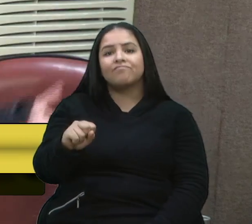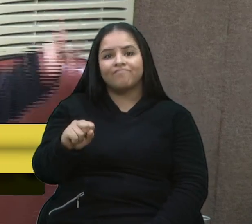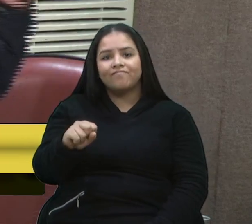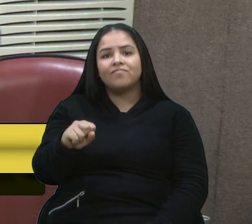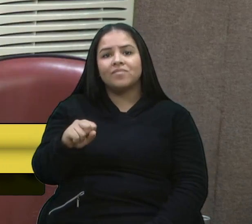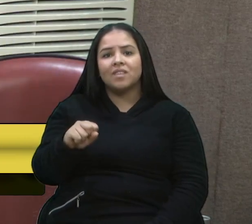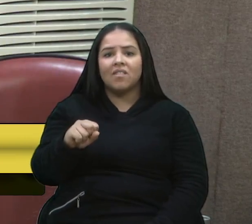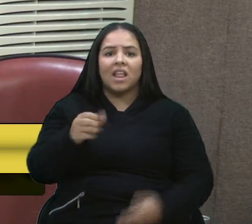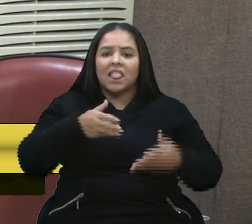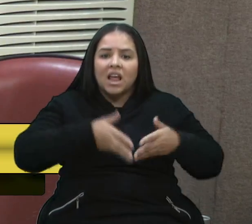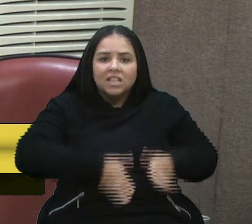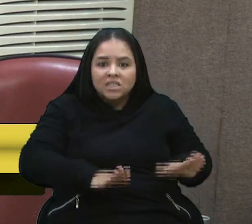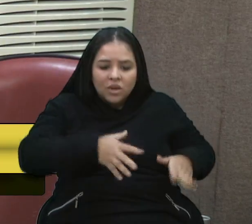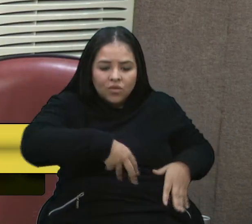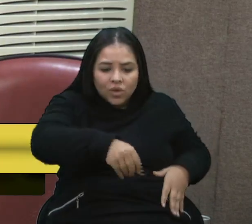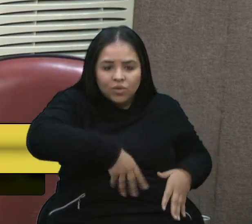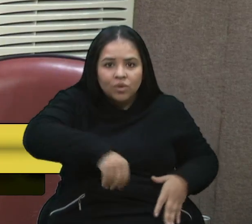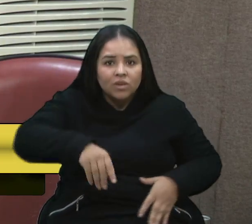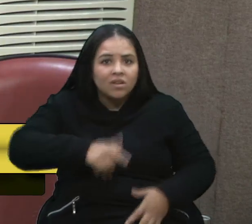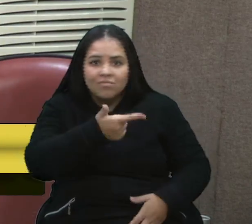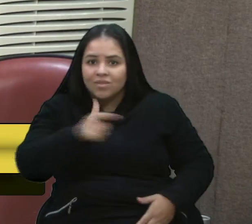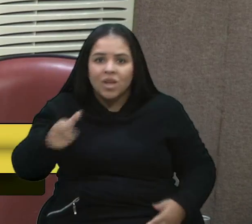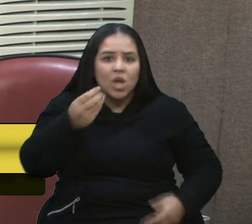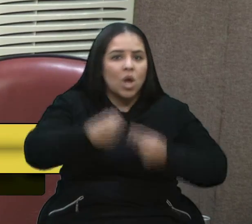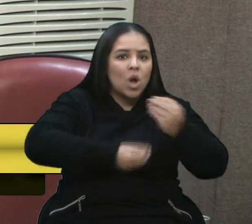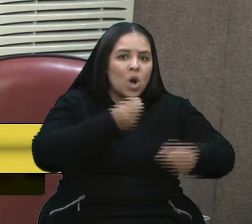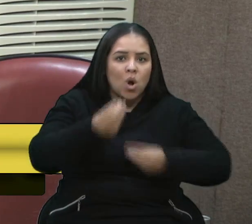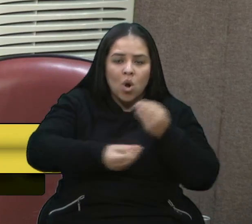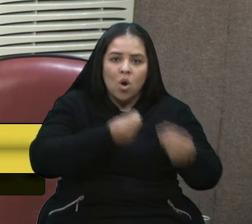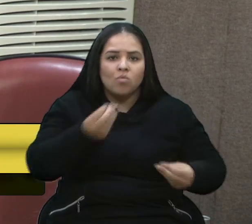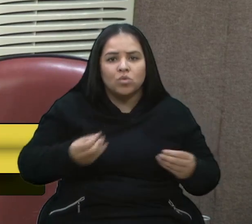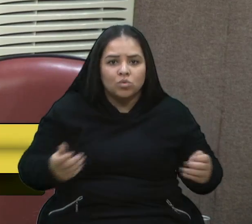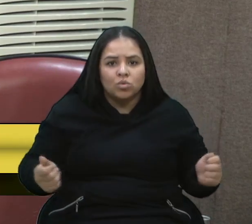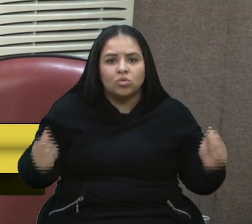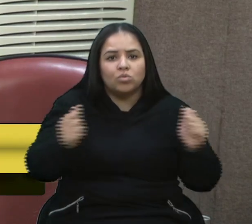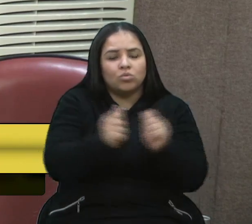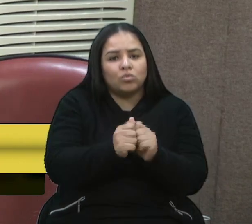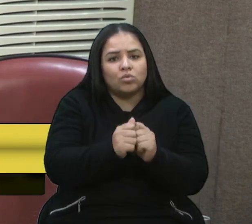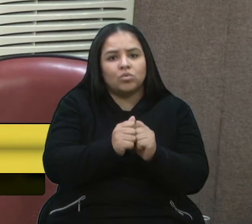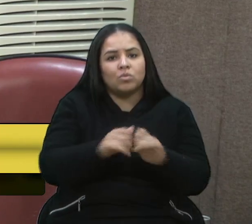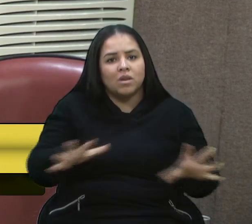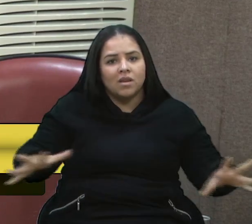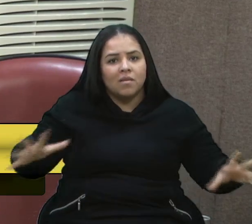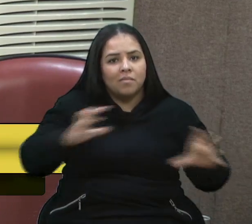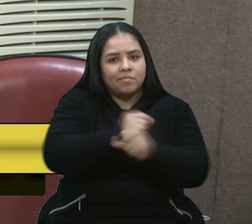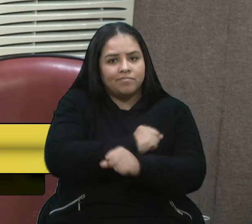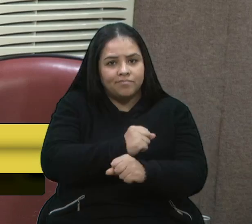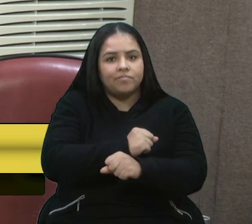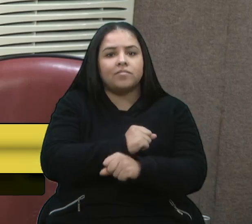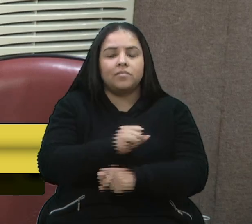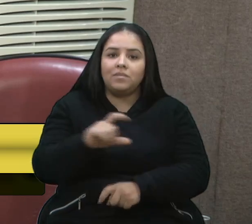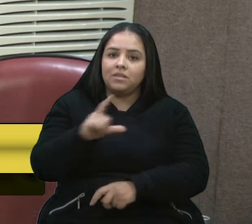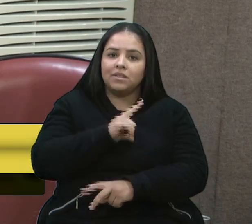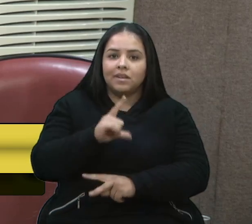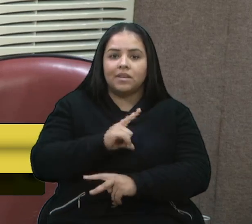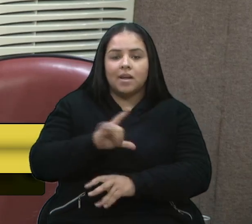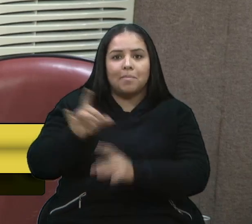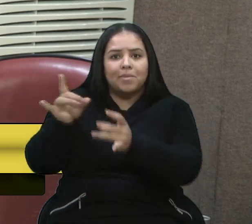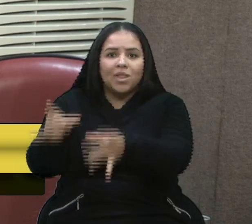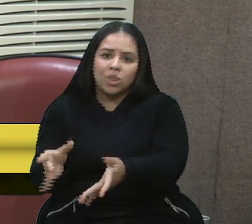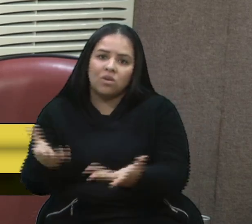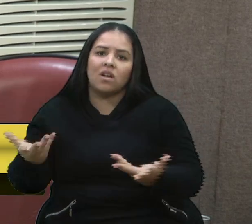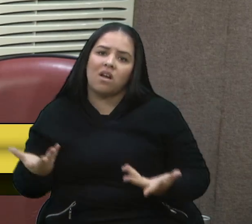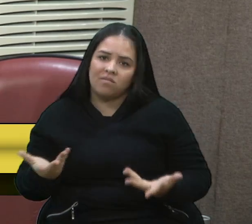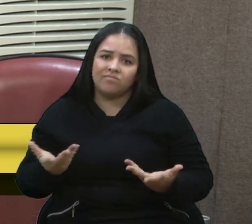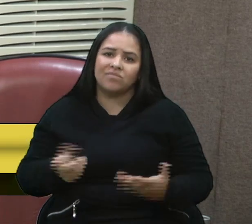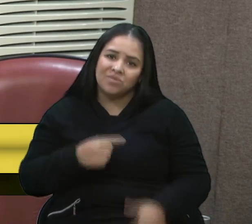filhote. A família não vai ter como conseguir ficar com aqueles animais, vai acabar tendo que colocá-los na rua. A gente sabe